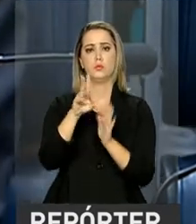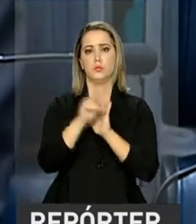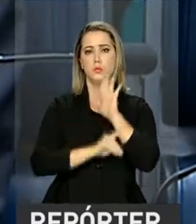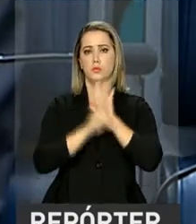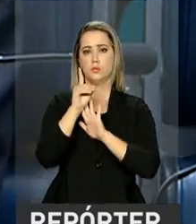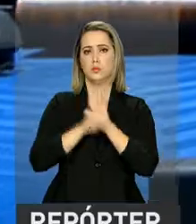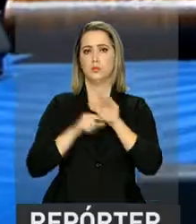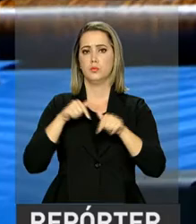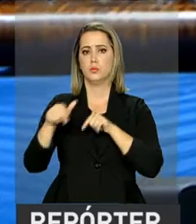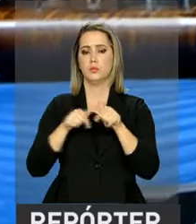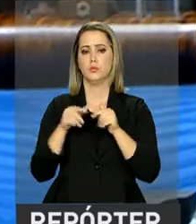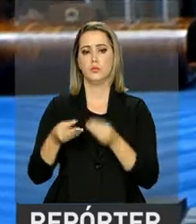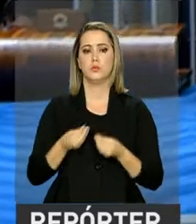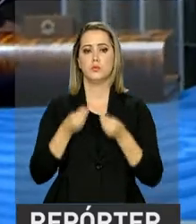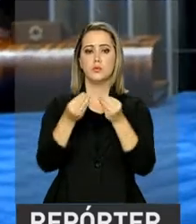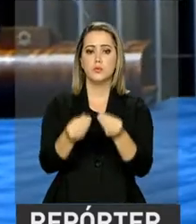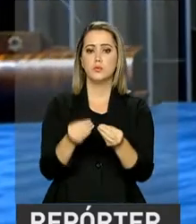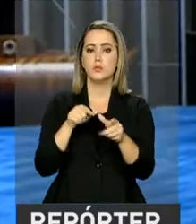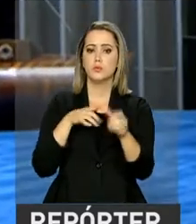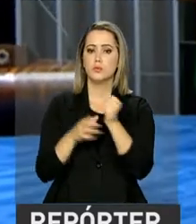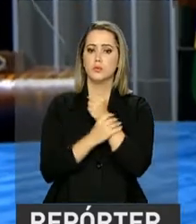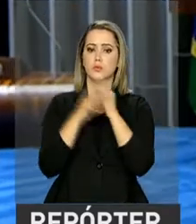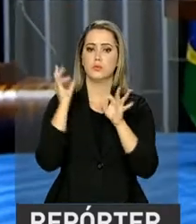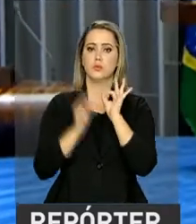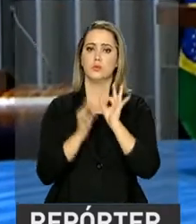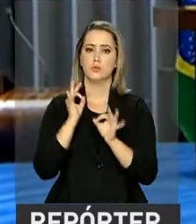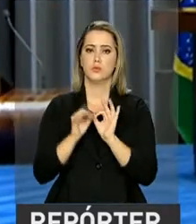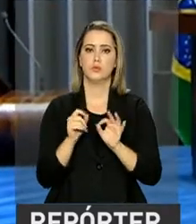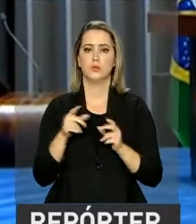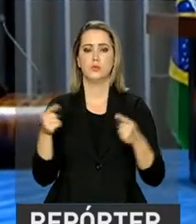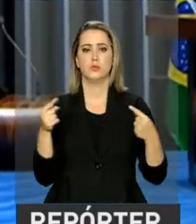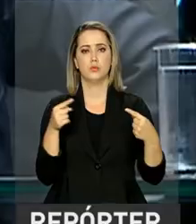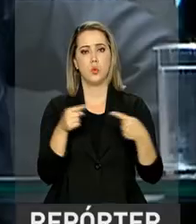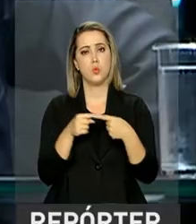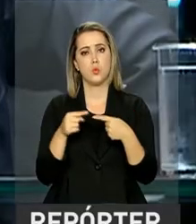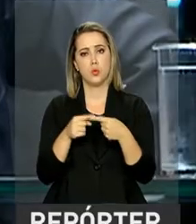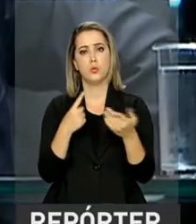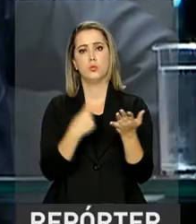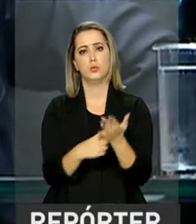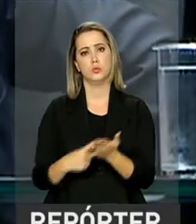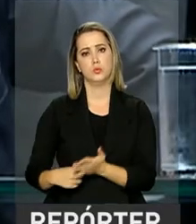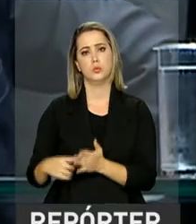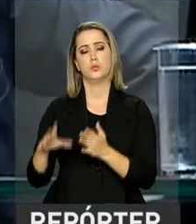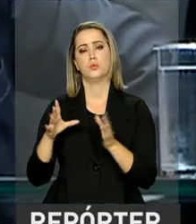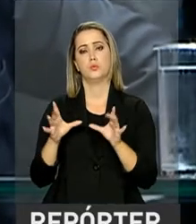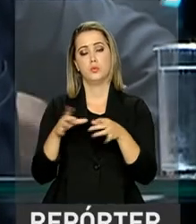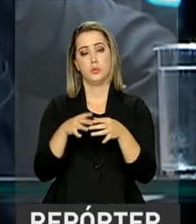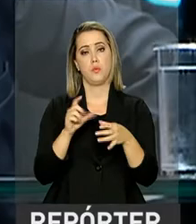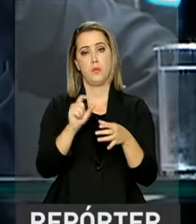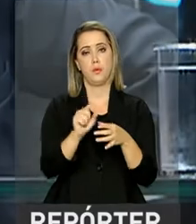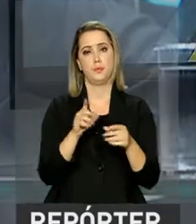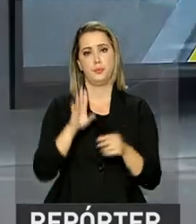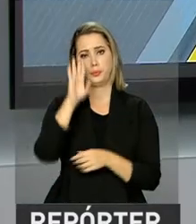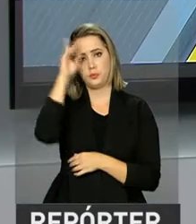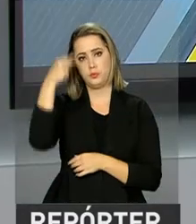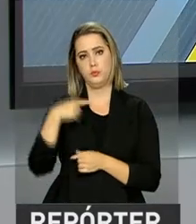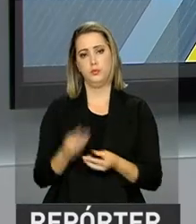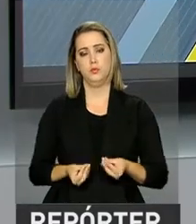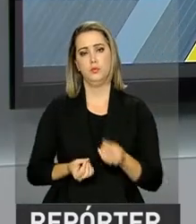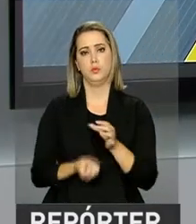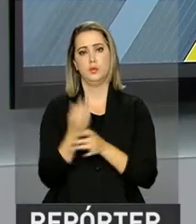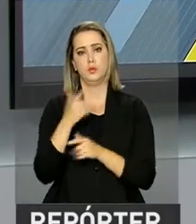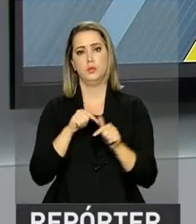direitos dos trabalhadores, trazer segurança jurídica aos acordos coletivos de trabalho e, principalmente, gerar